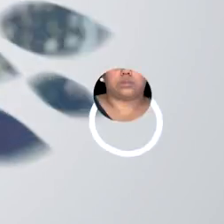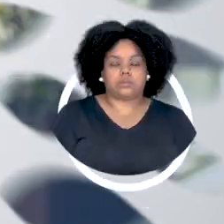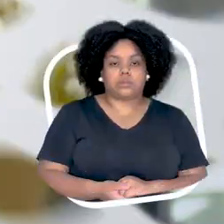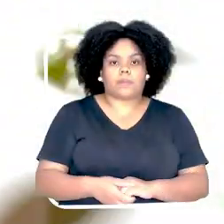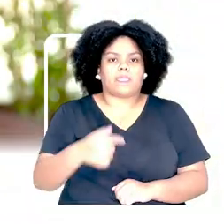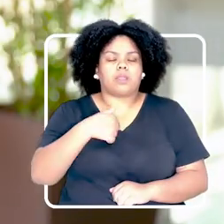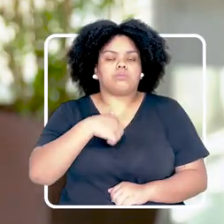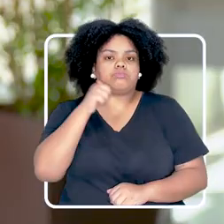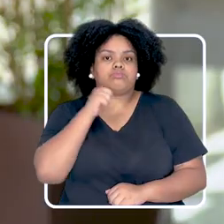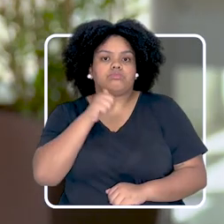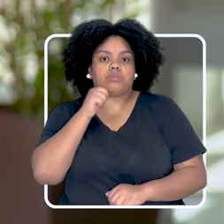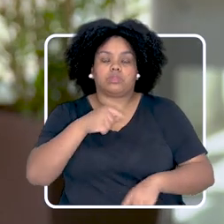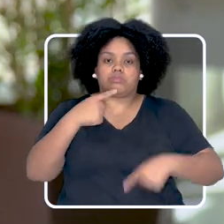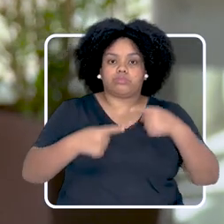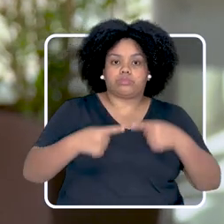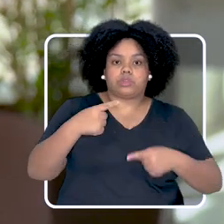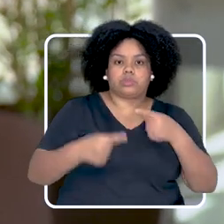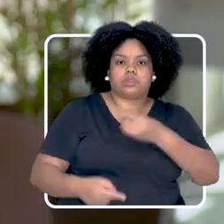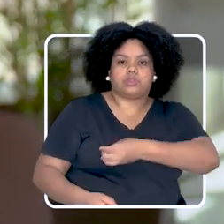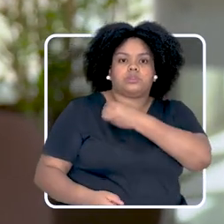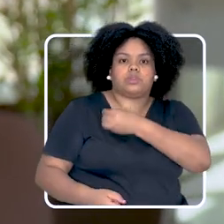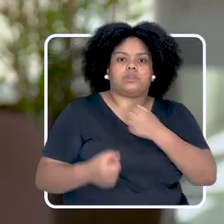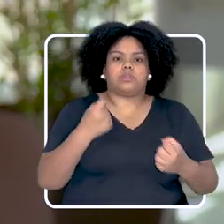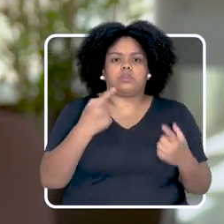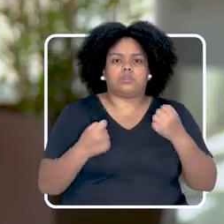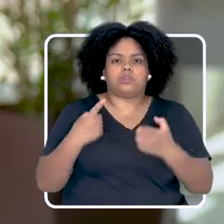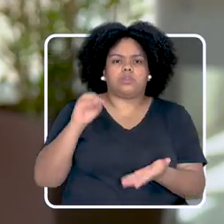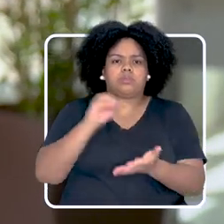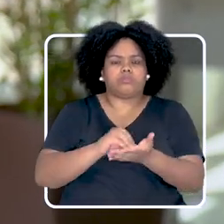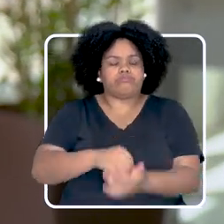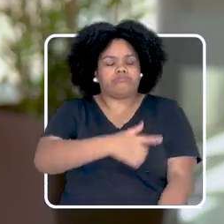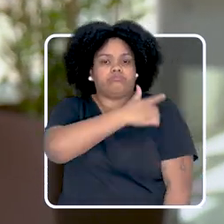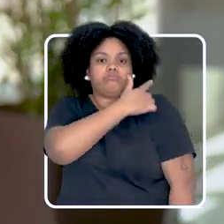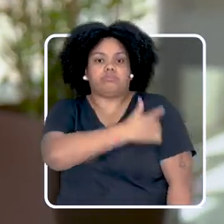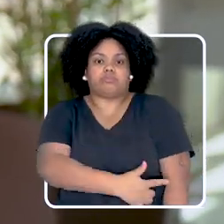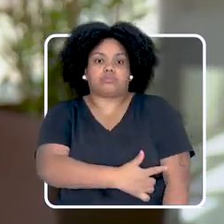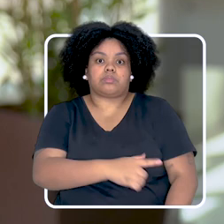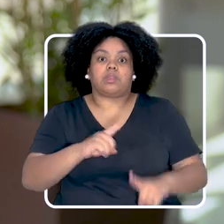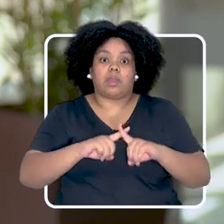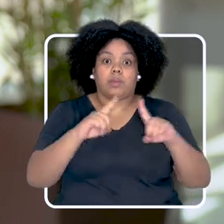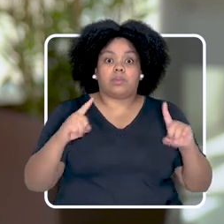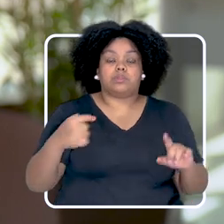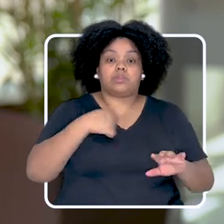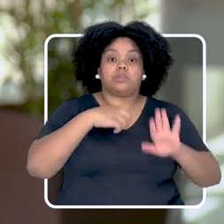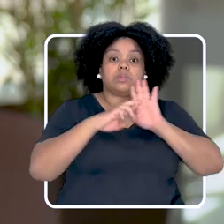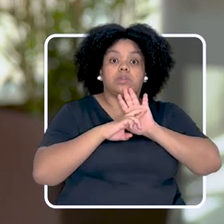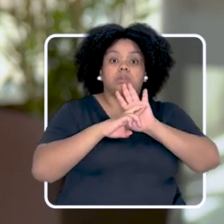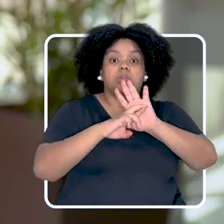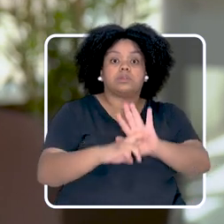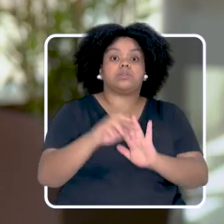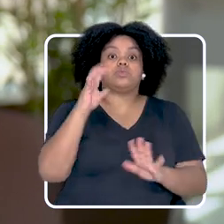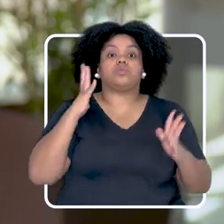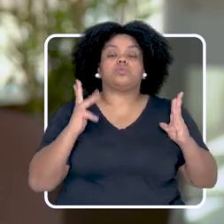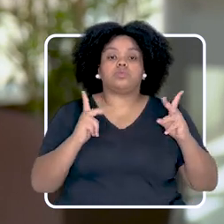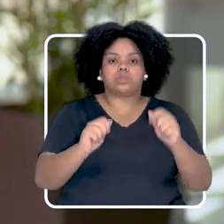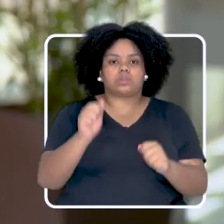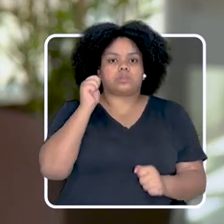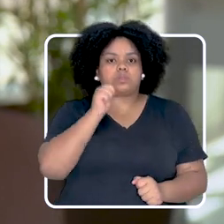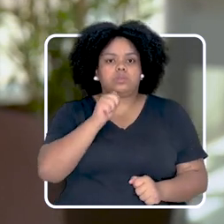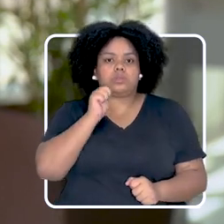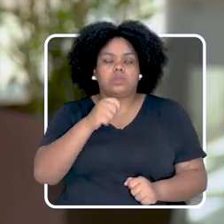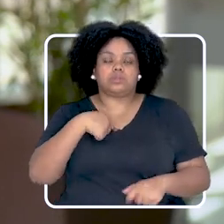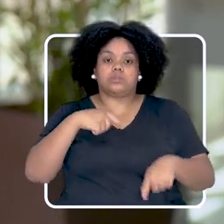Como mulher na política, já enfrentei algumas situações de desrespeito. Mas a minha voz é a de todas as mulheres não serão caladas.